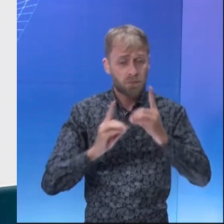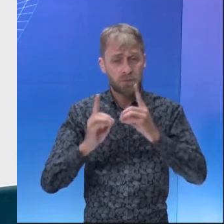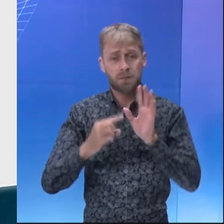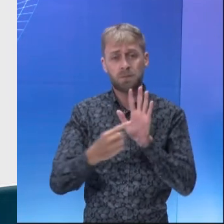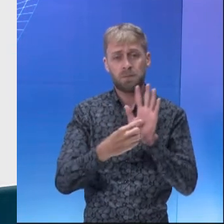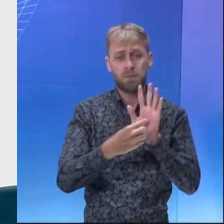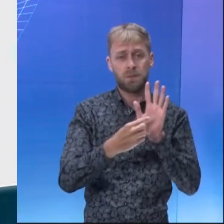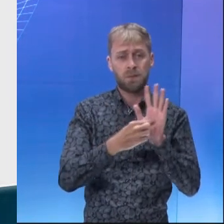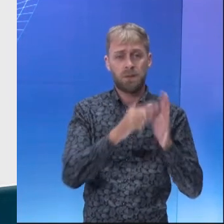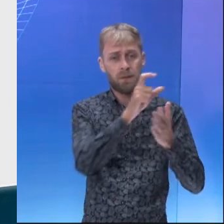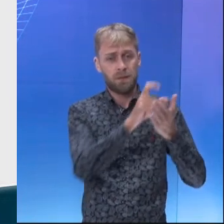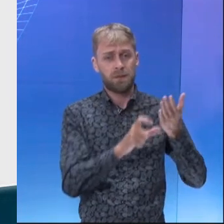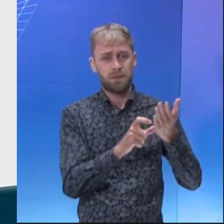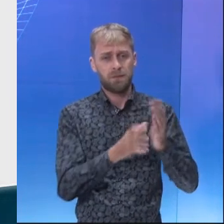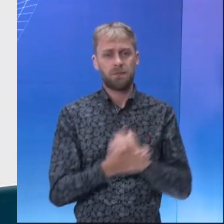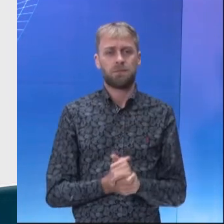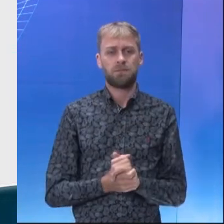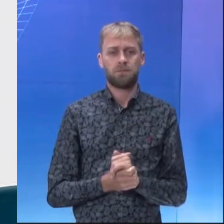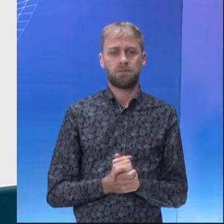Então,